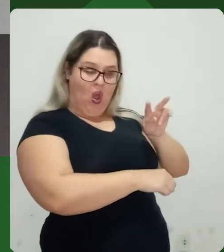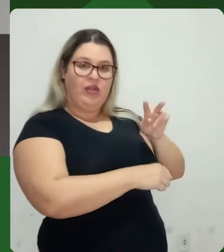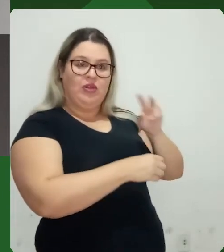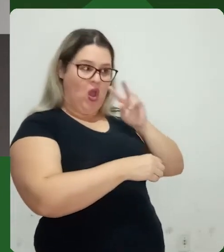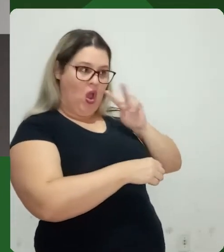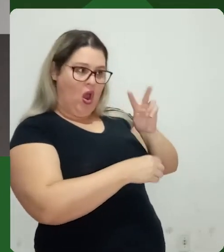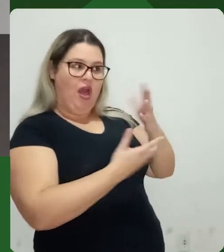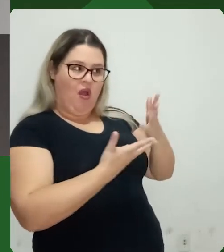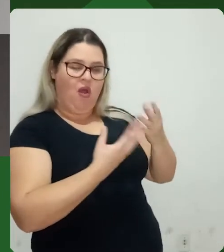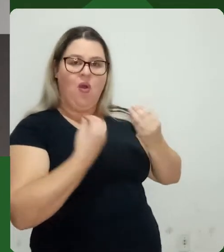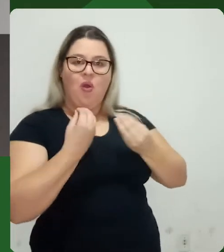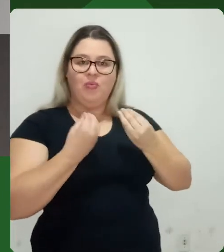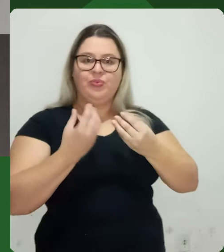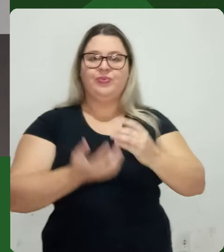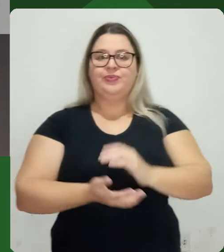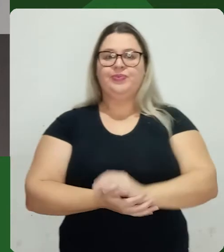só.